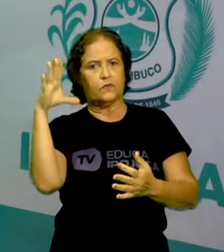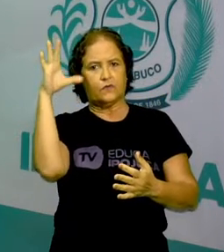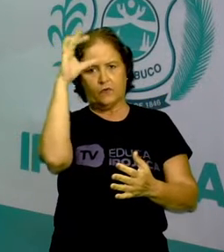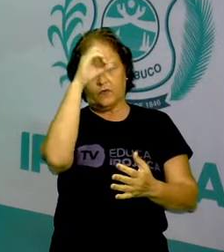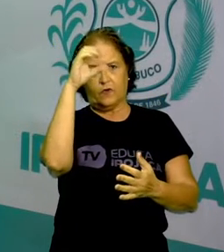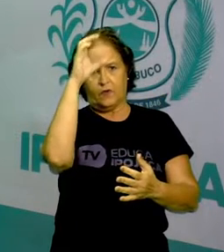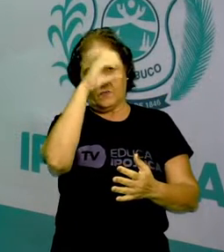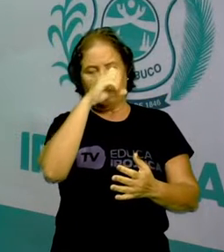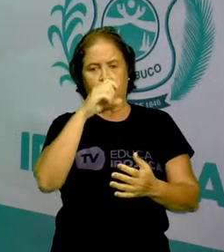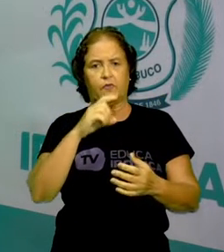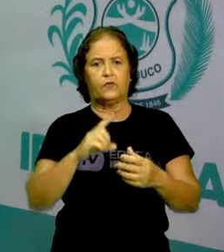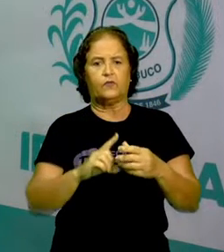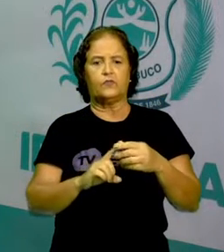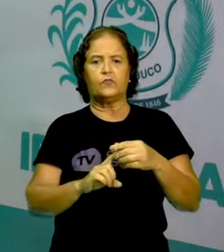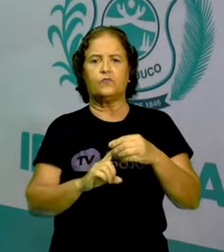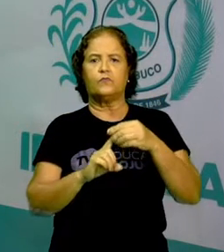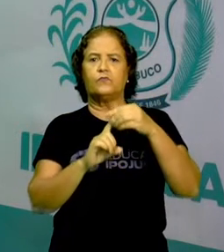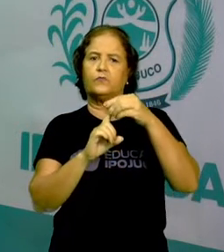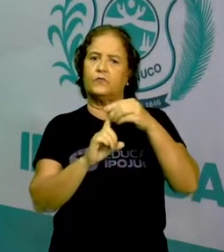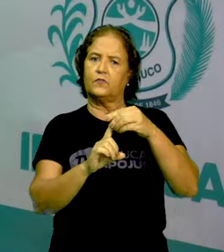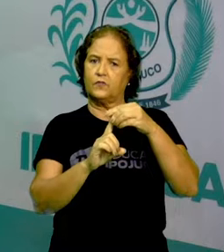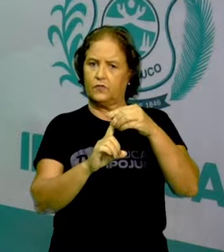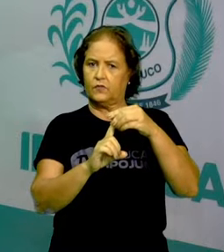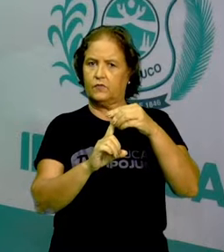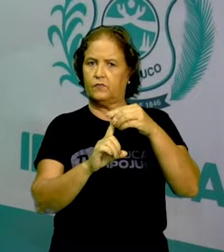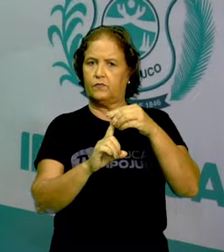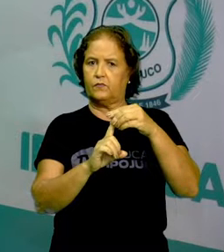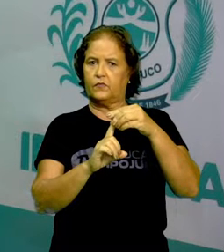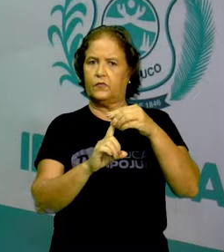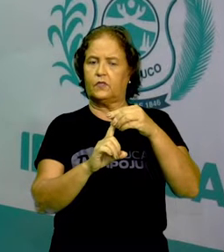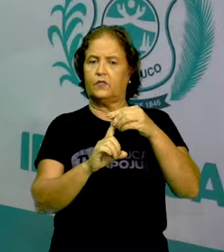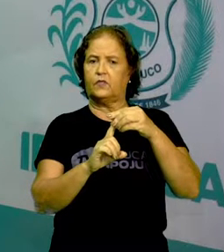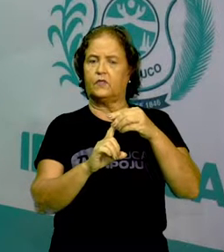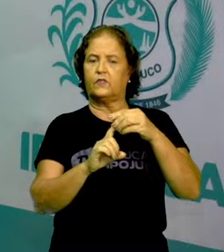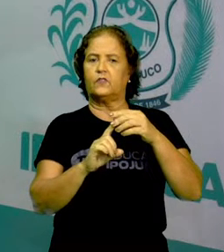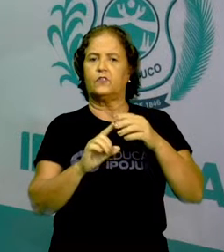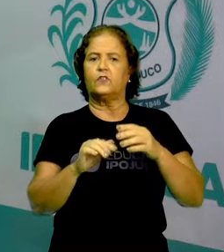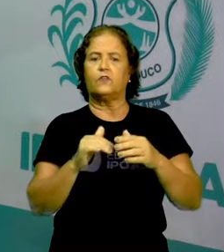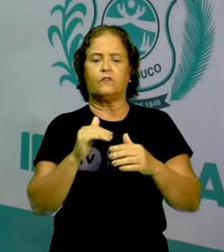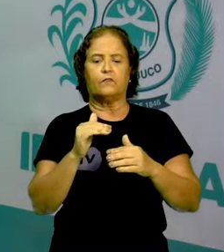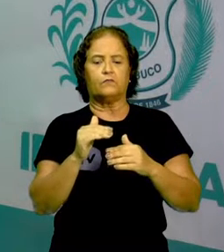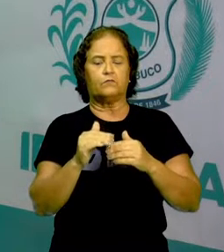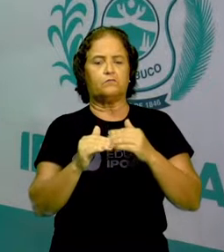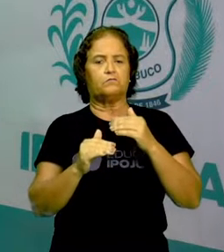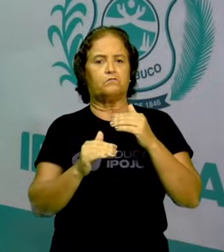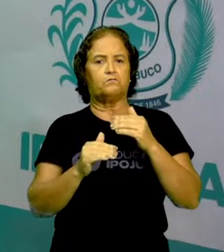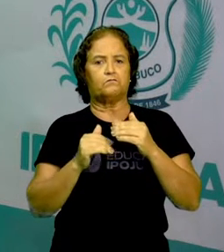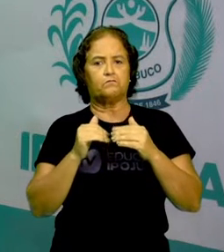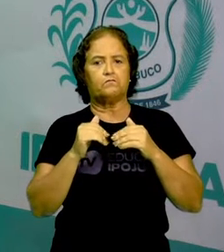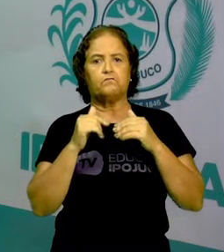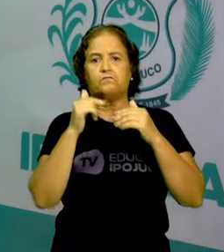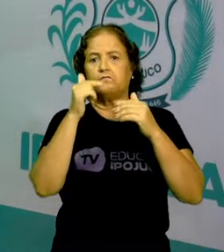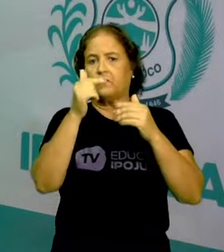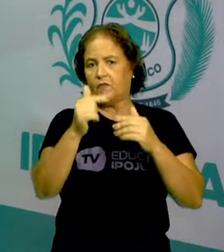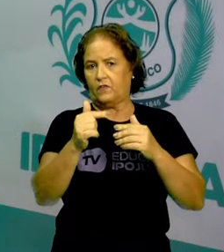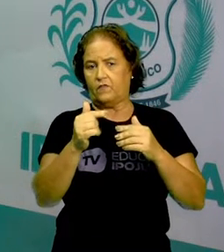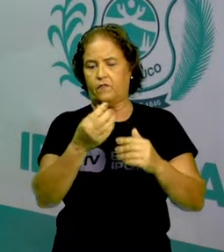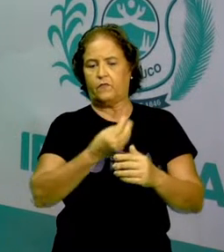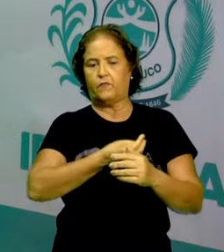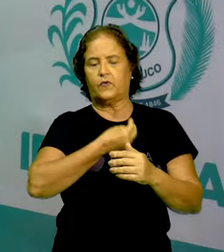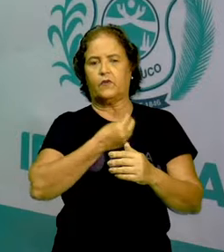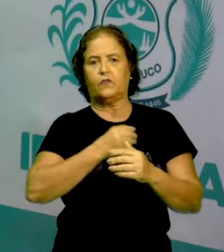seus principais princípios que vão perdurar pelo resto da sua vida. E aí,